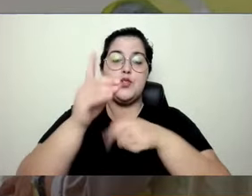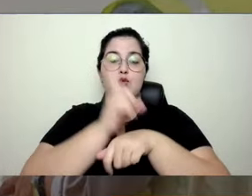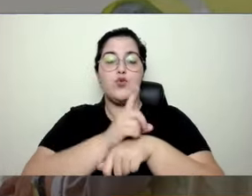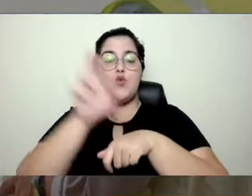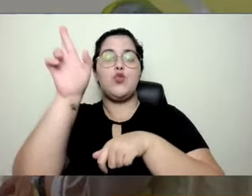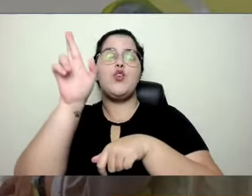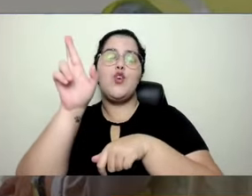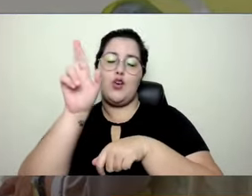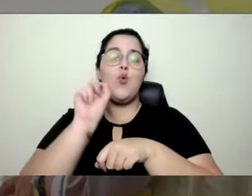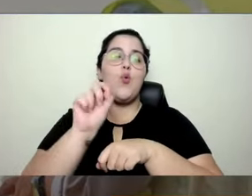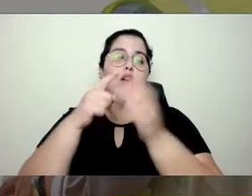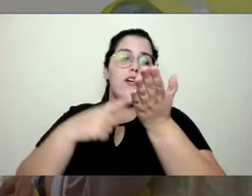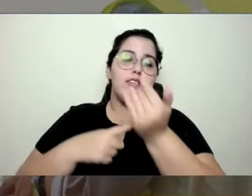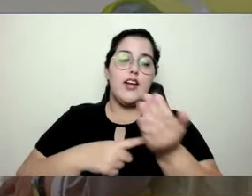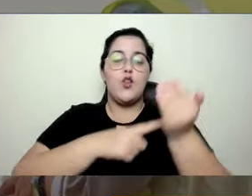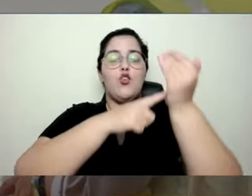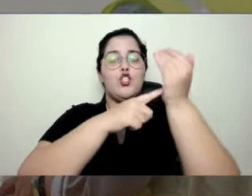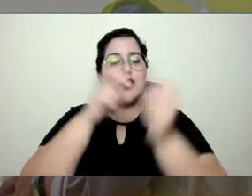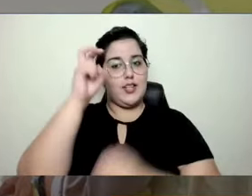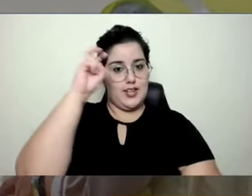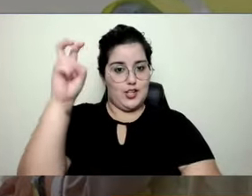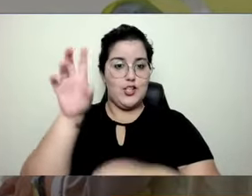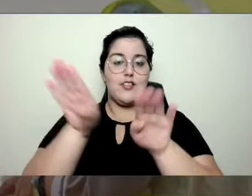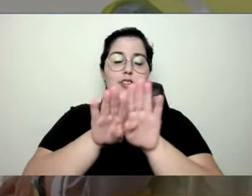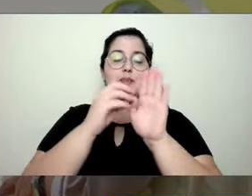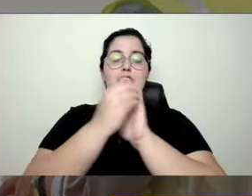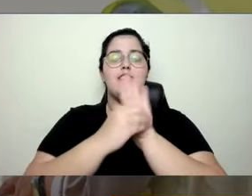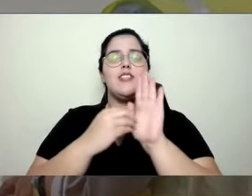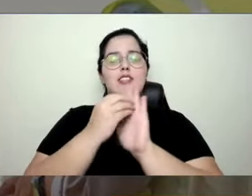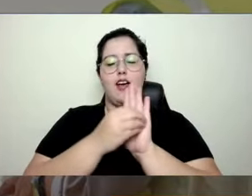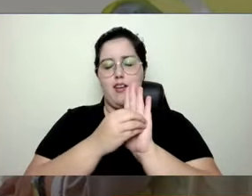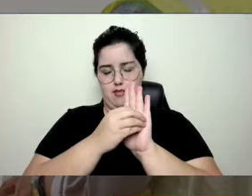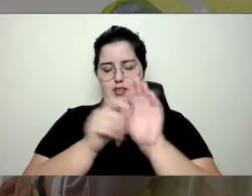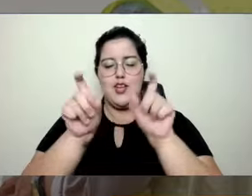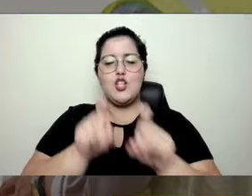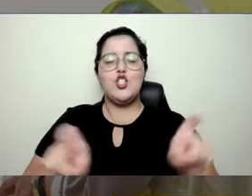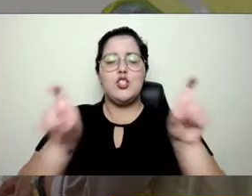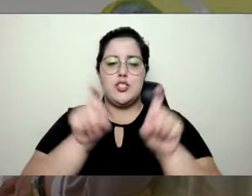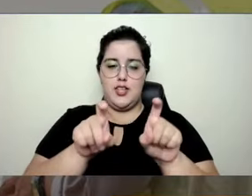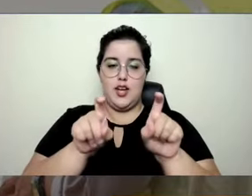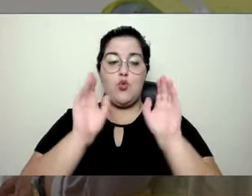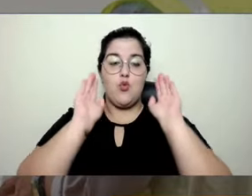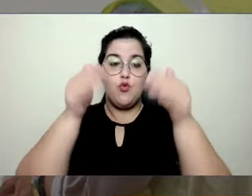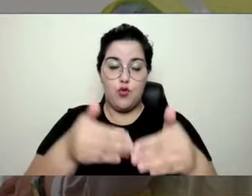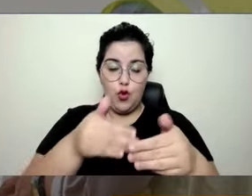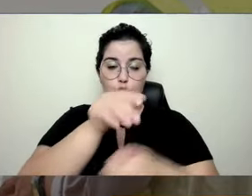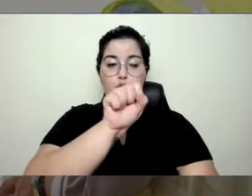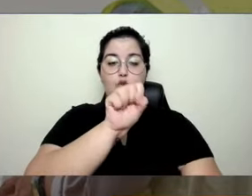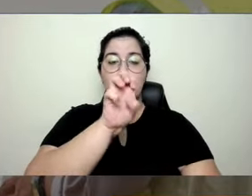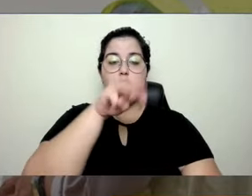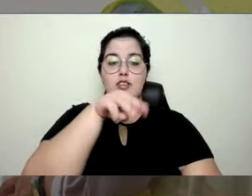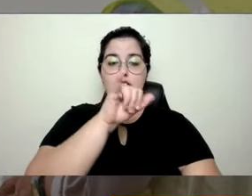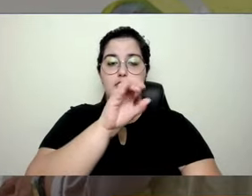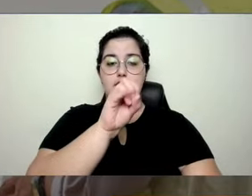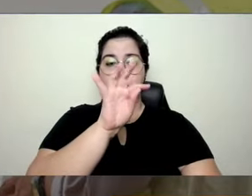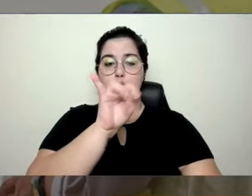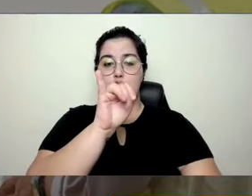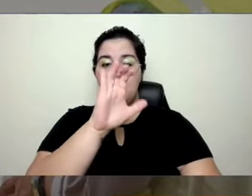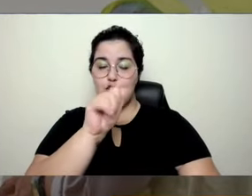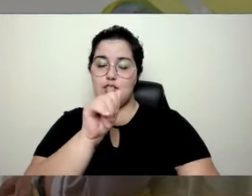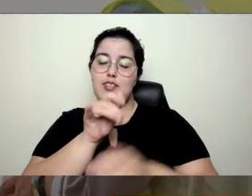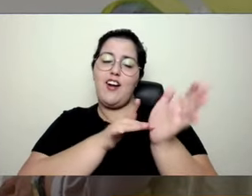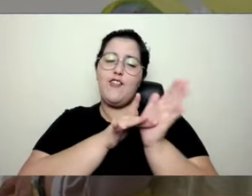da inteligência e design digital, com foco em semiótica e inteligência artificial. Então, imagina